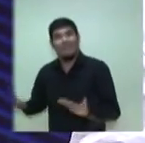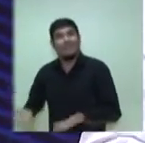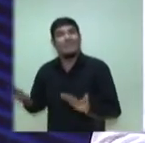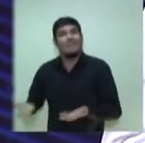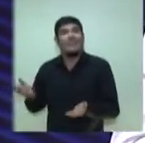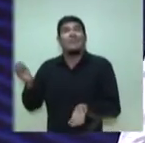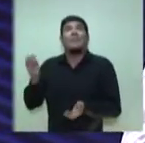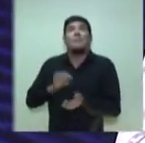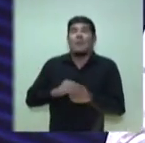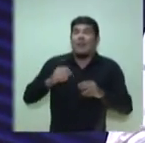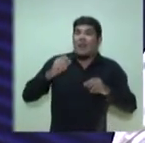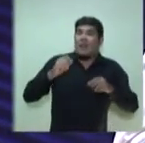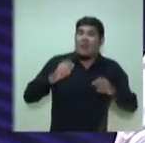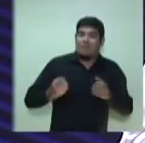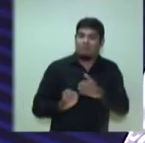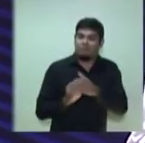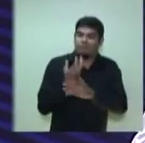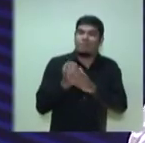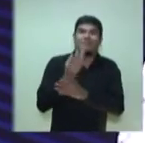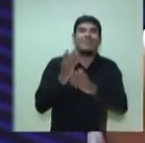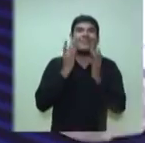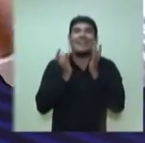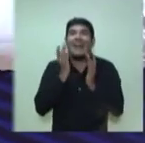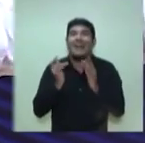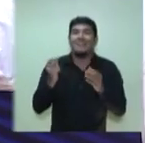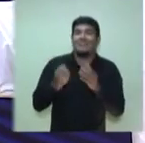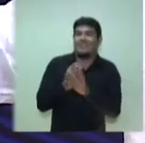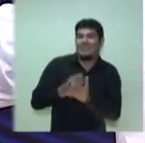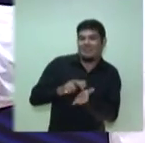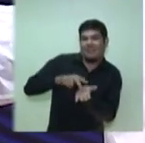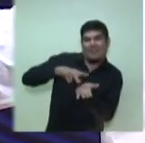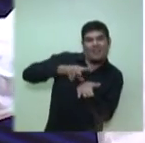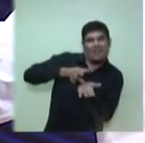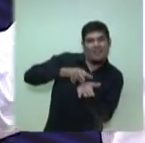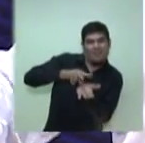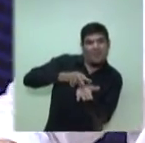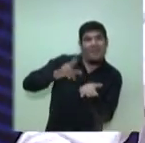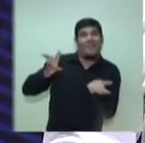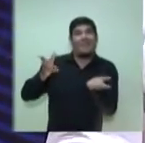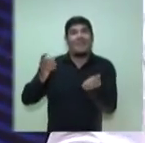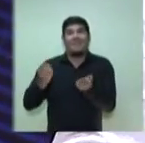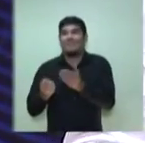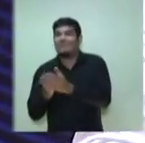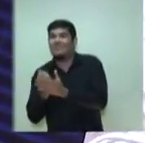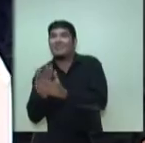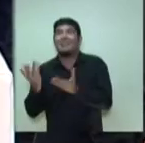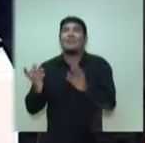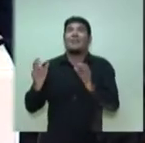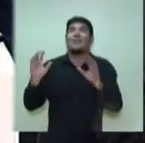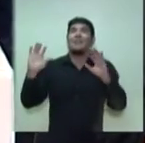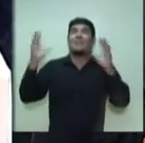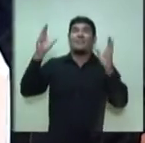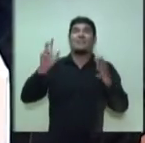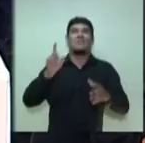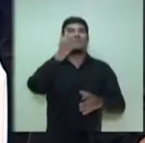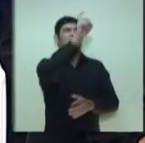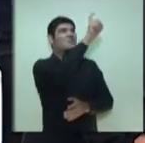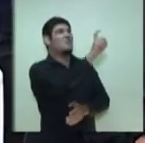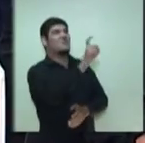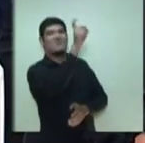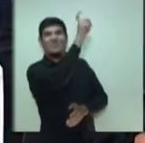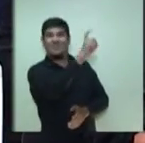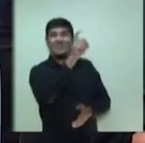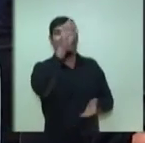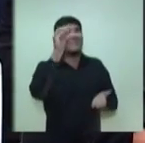de teatro, para produzir uma dança de hip hop, para produzir um evento de artes pláticas, para produzir um evento de grafite. Esse é o